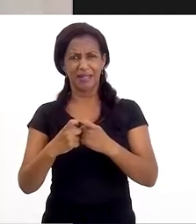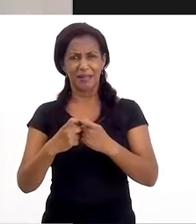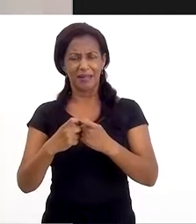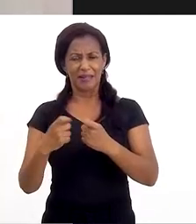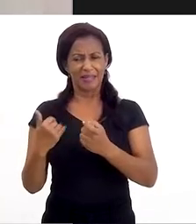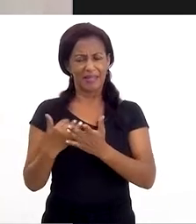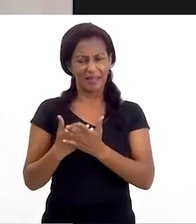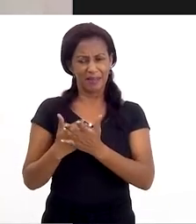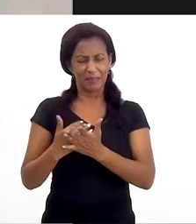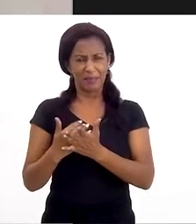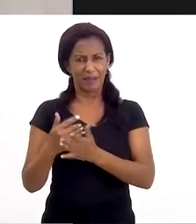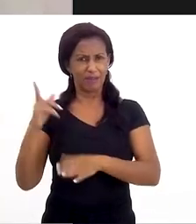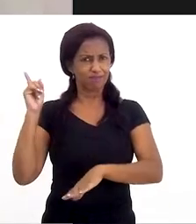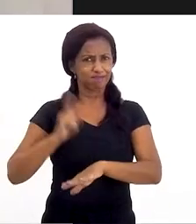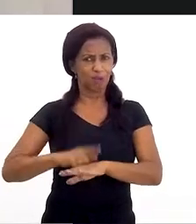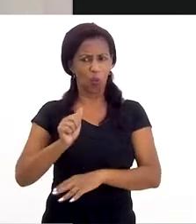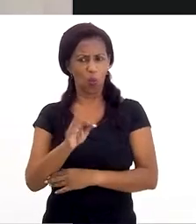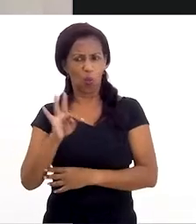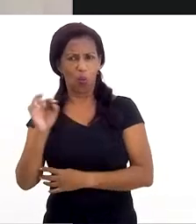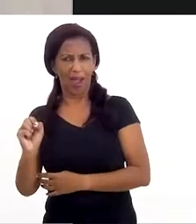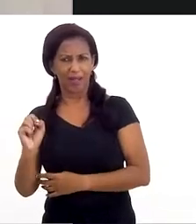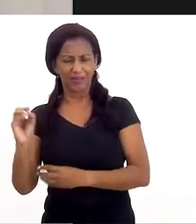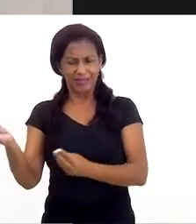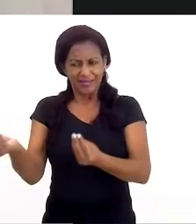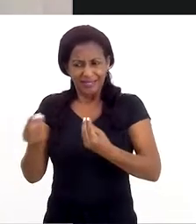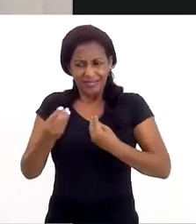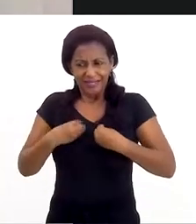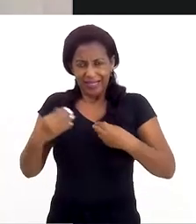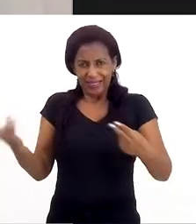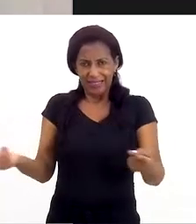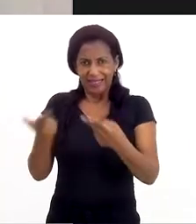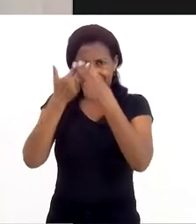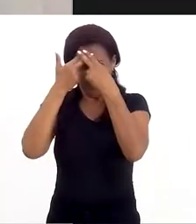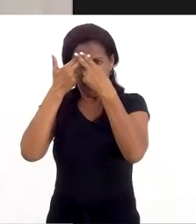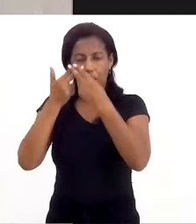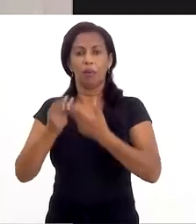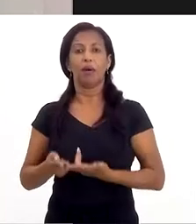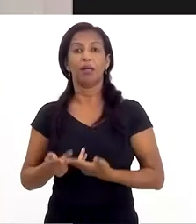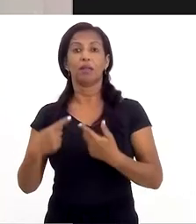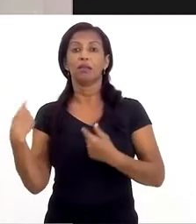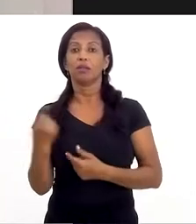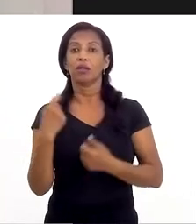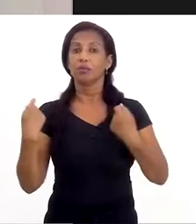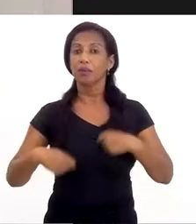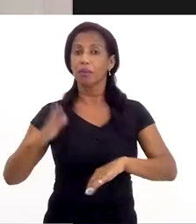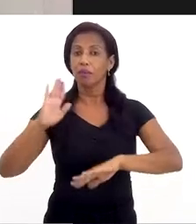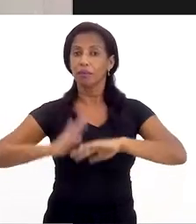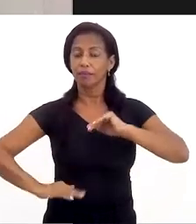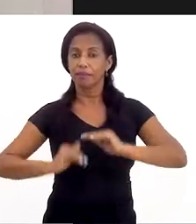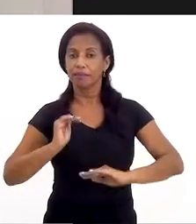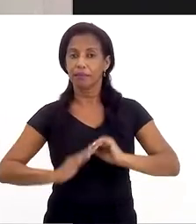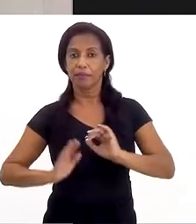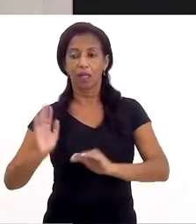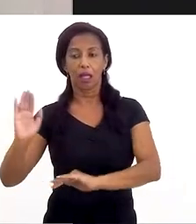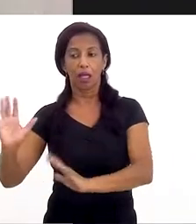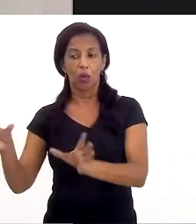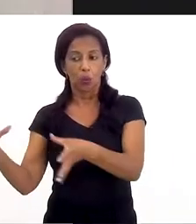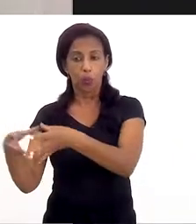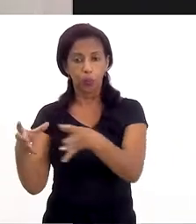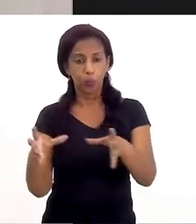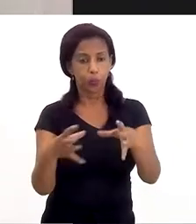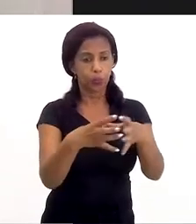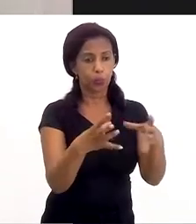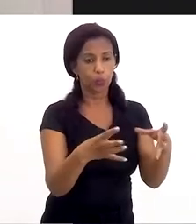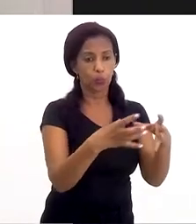que é a violência primária, o ato, ele já traz o trauma. E nós precisamos capacitar os